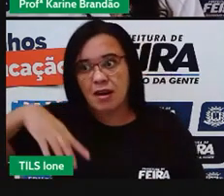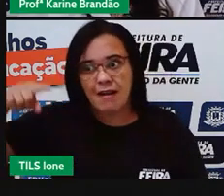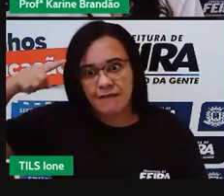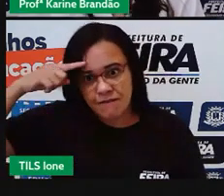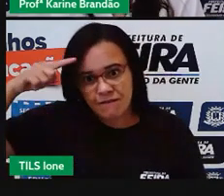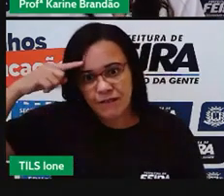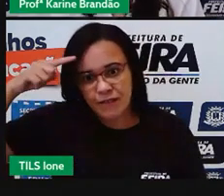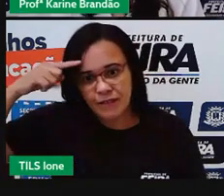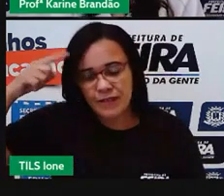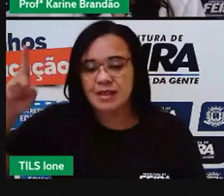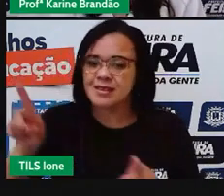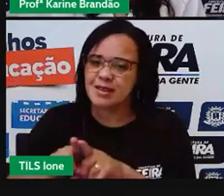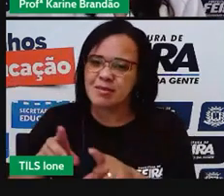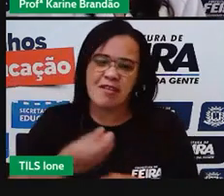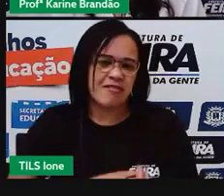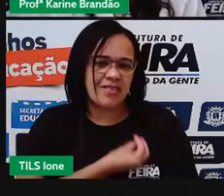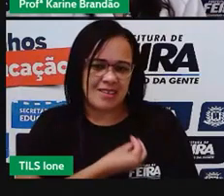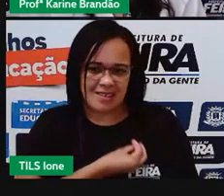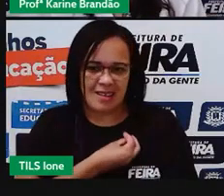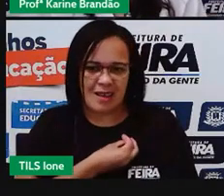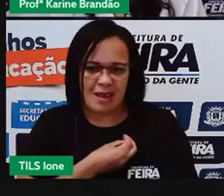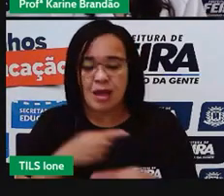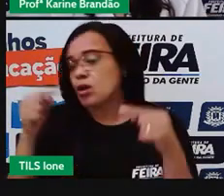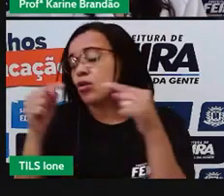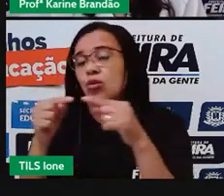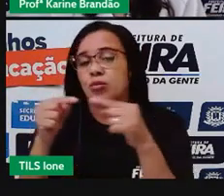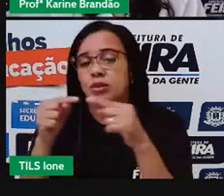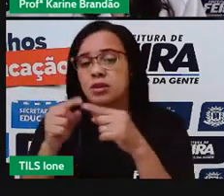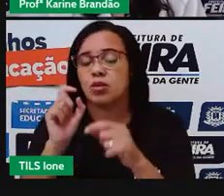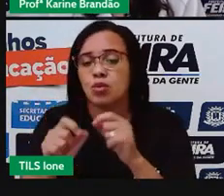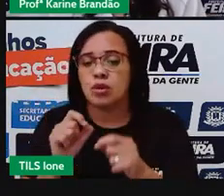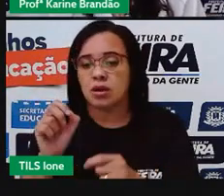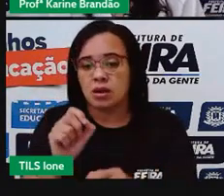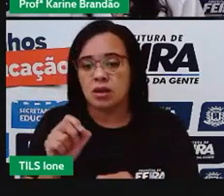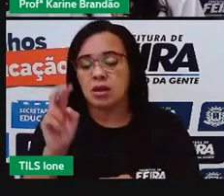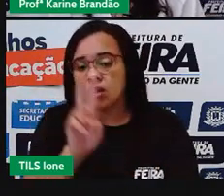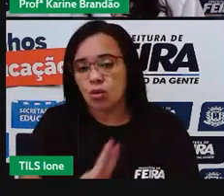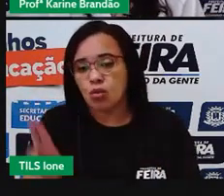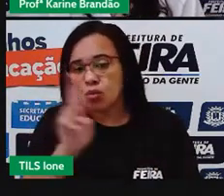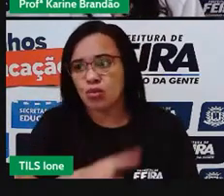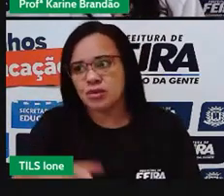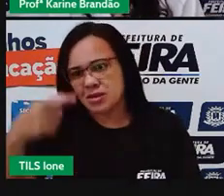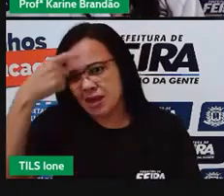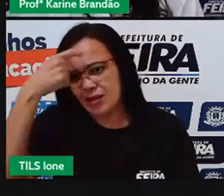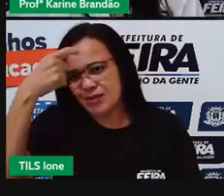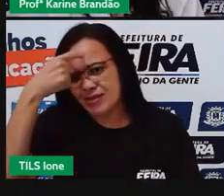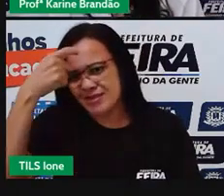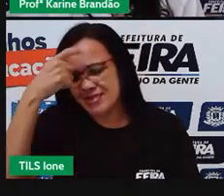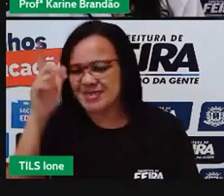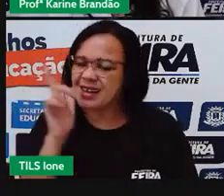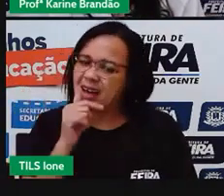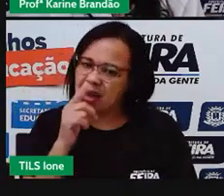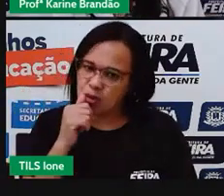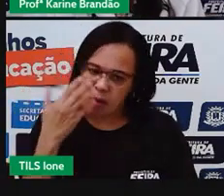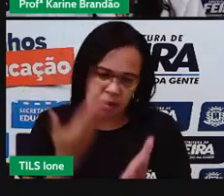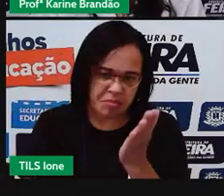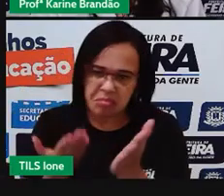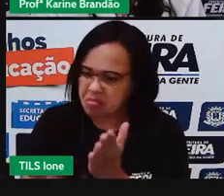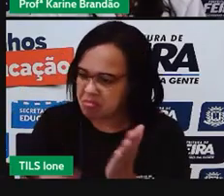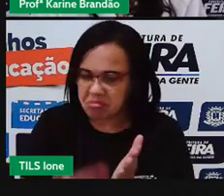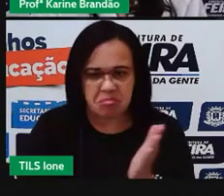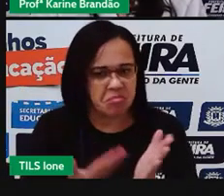um consumo consciente mais adequado para a água para que a gente não desperdice tanta água.